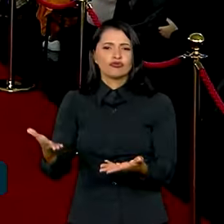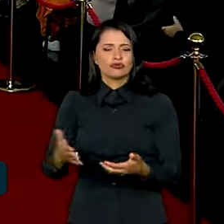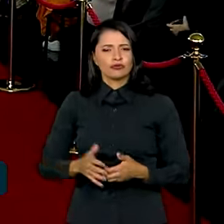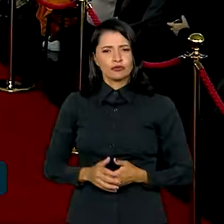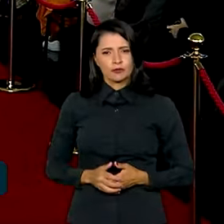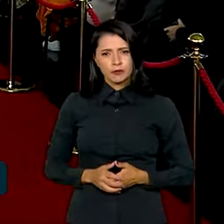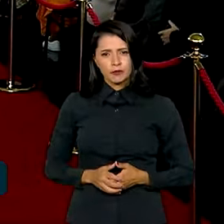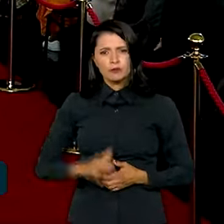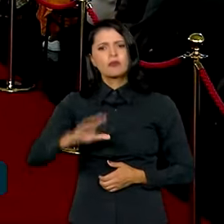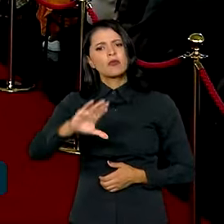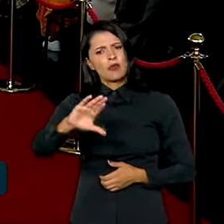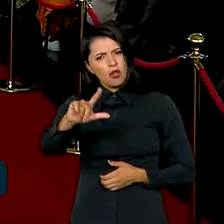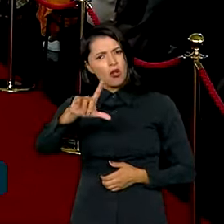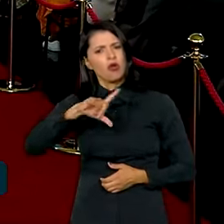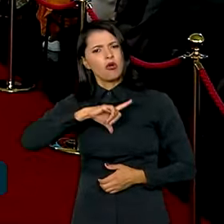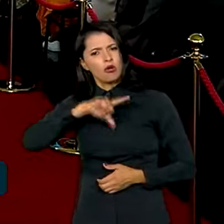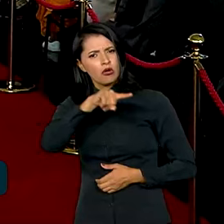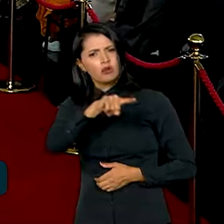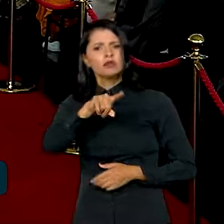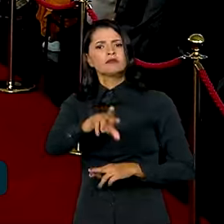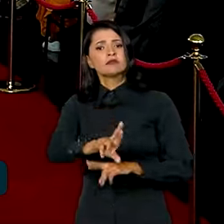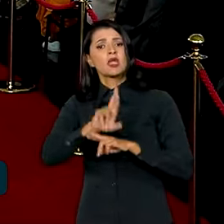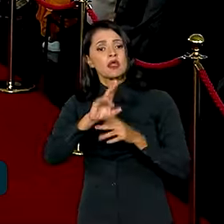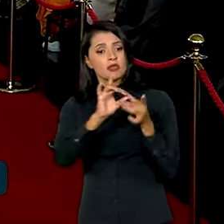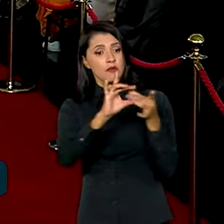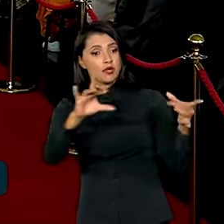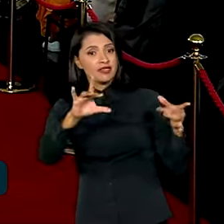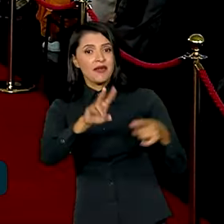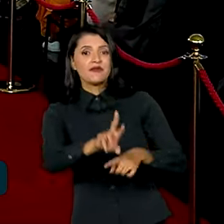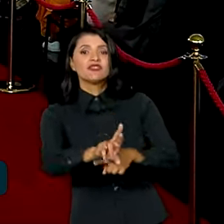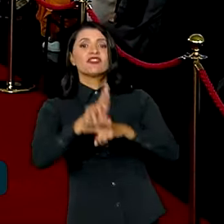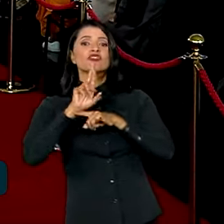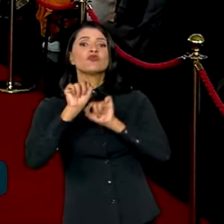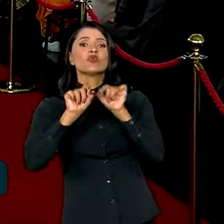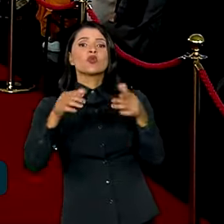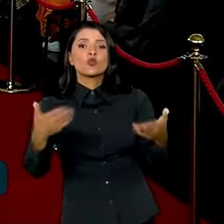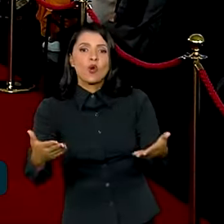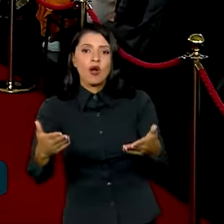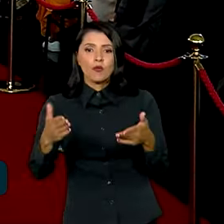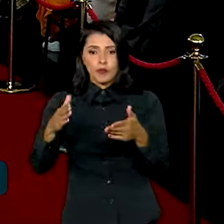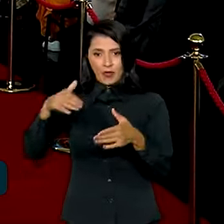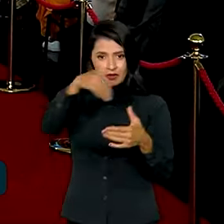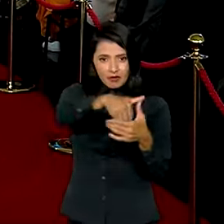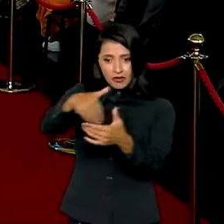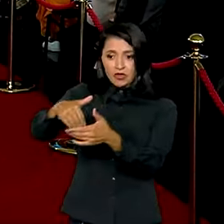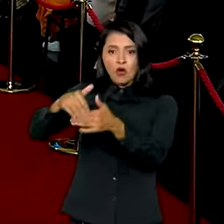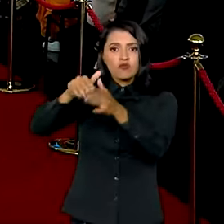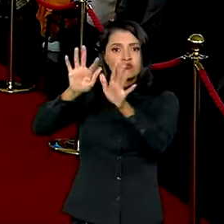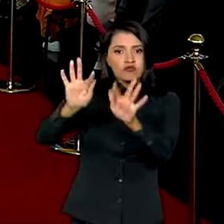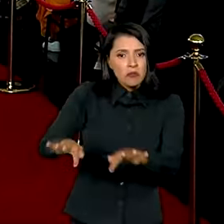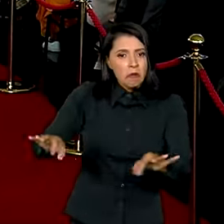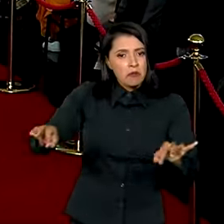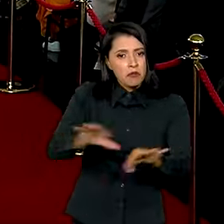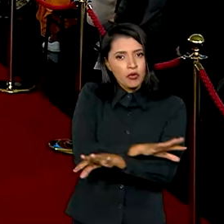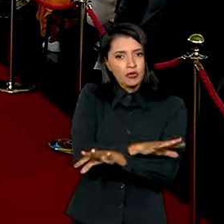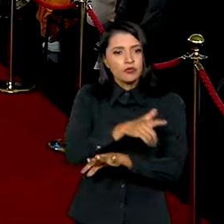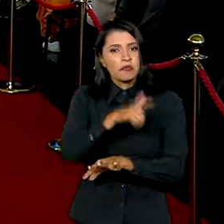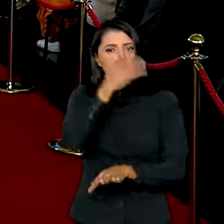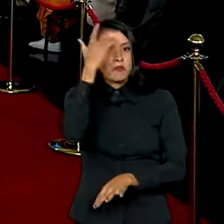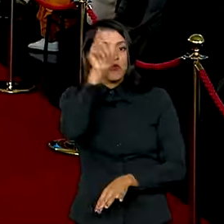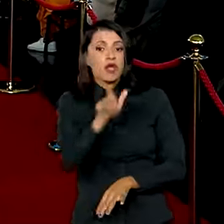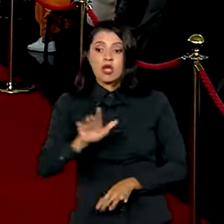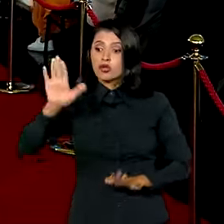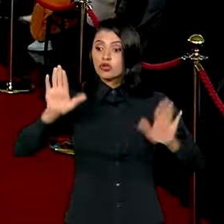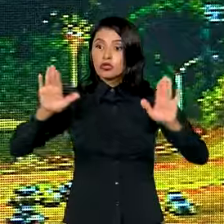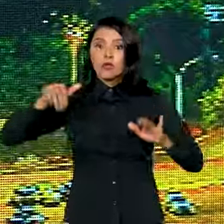lógica da democracia representativa é justamente essa. Ao fim das eleições, aqueles que obtiverem mais votos